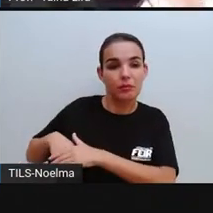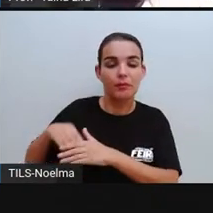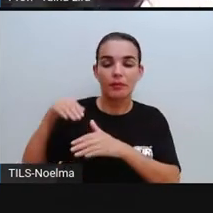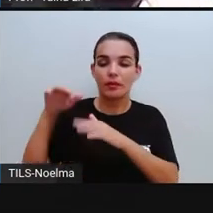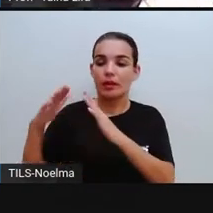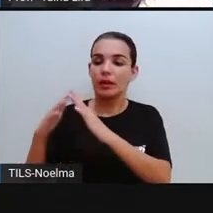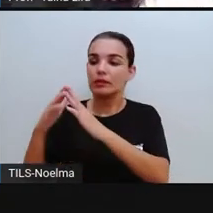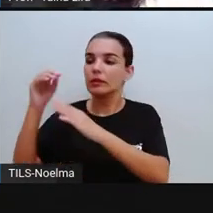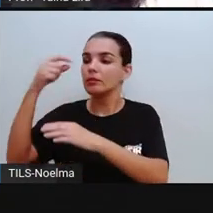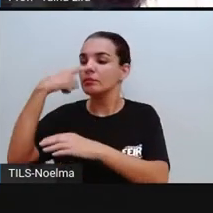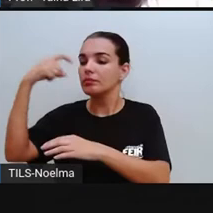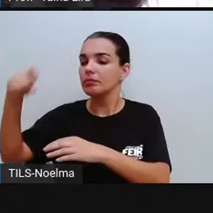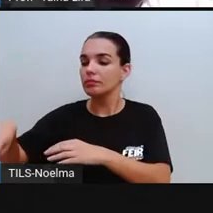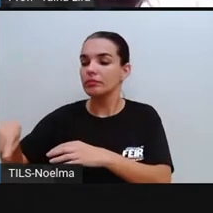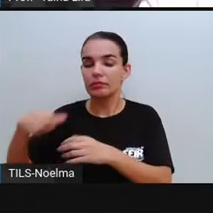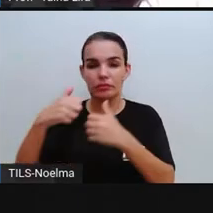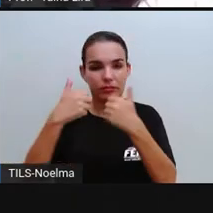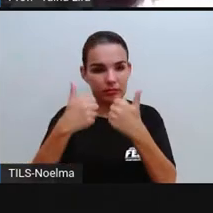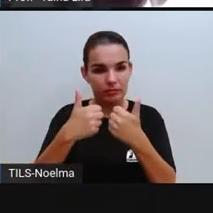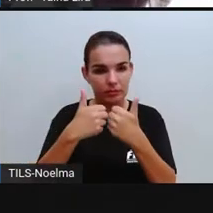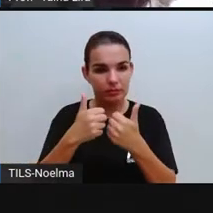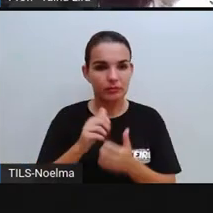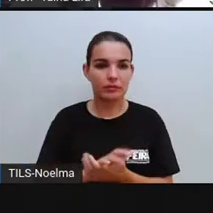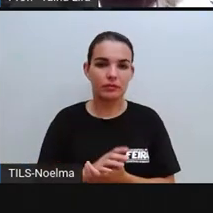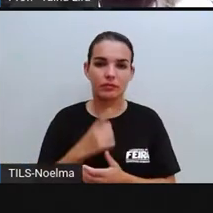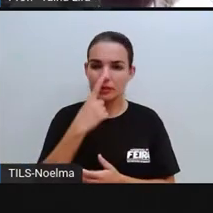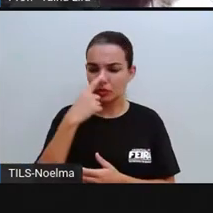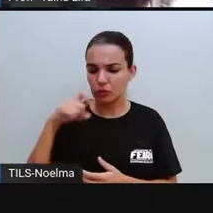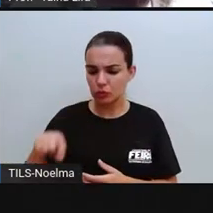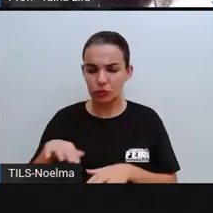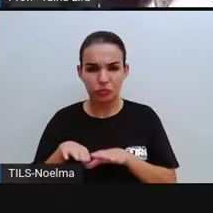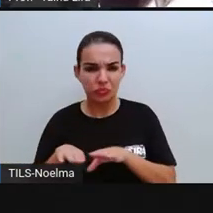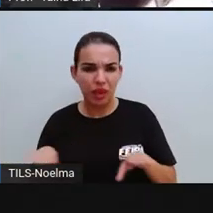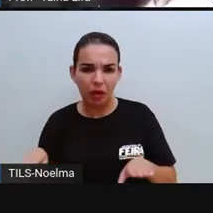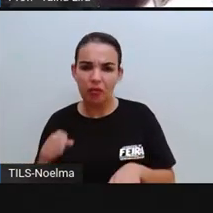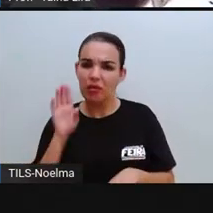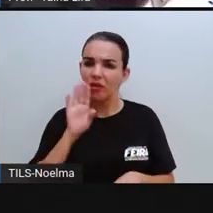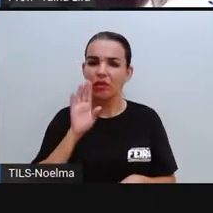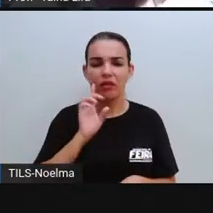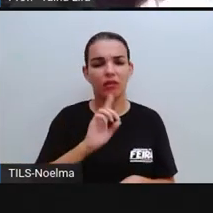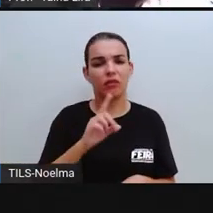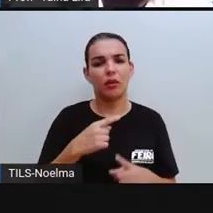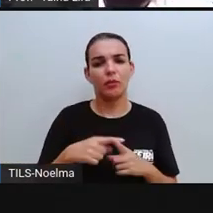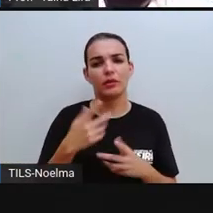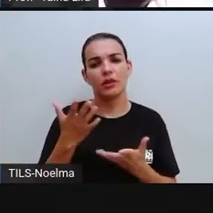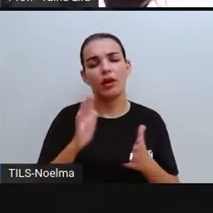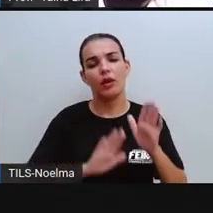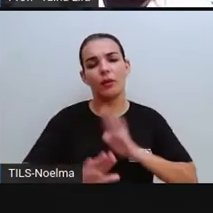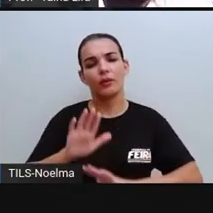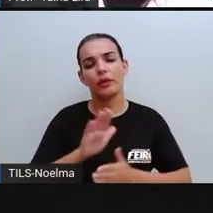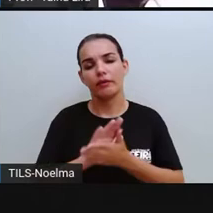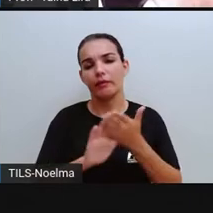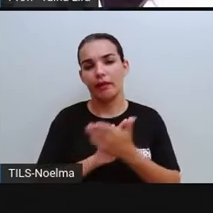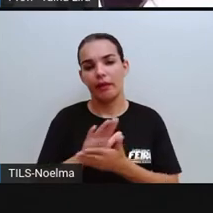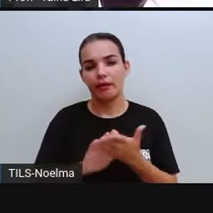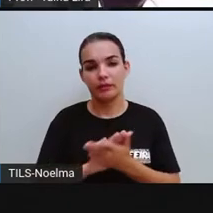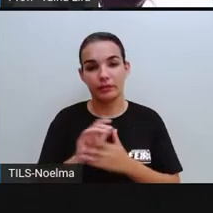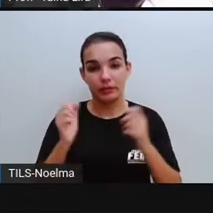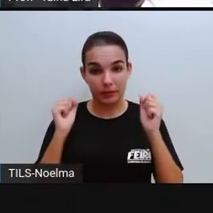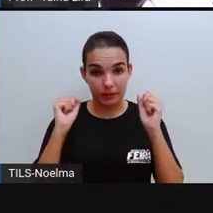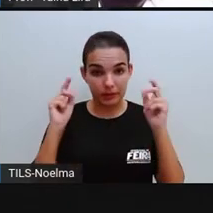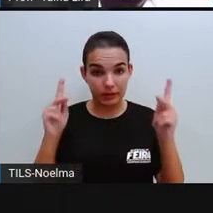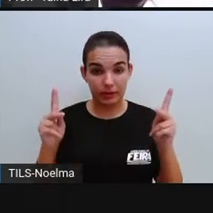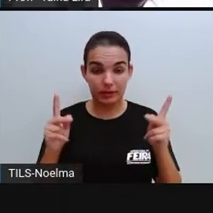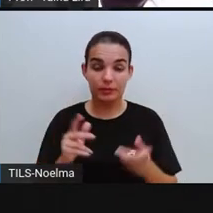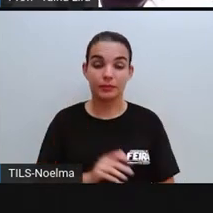você joga fora, tá? Jogar no chão não é legal, porque aí você não vai estar preservando o espaço público, tá bom? Vai ficar um espaço